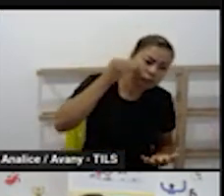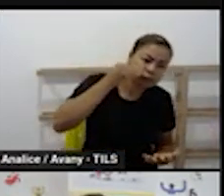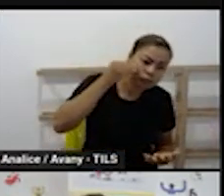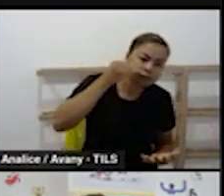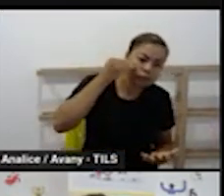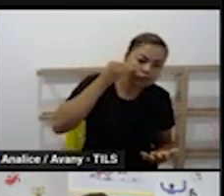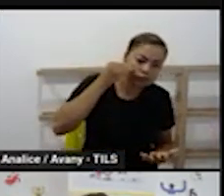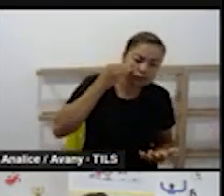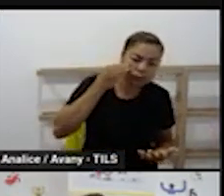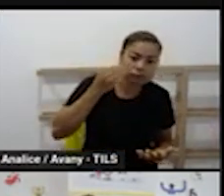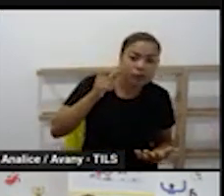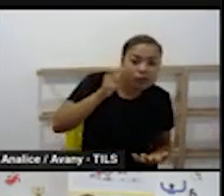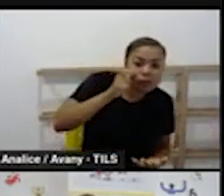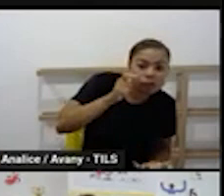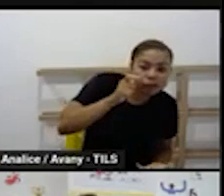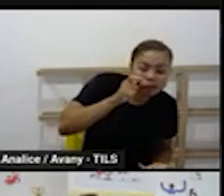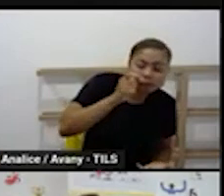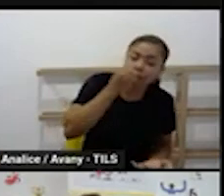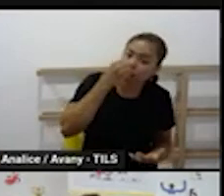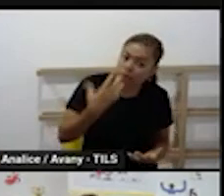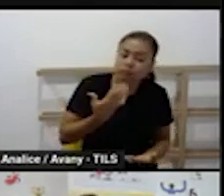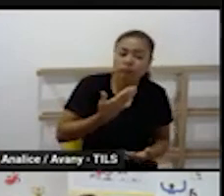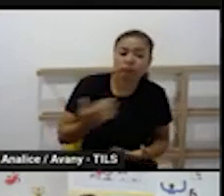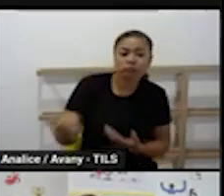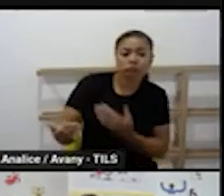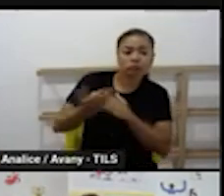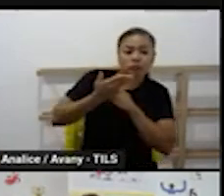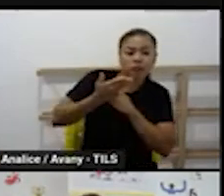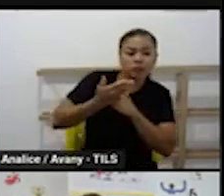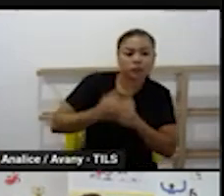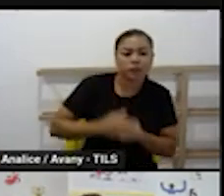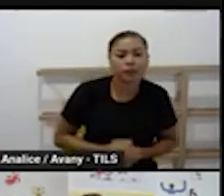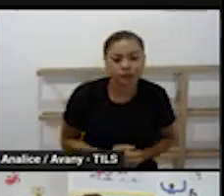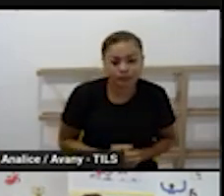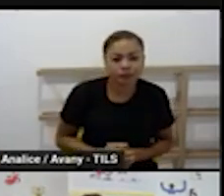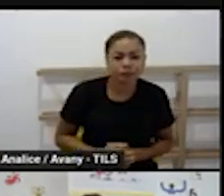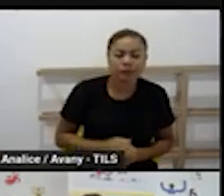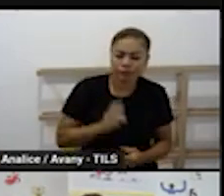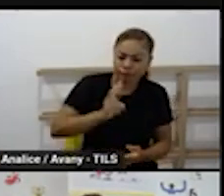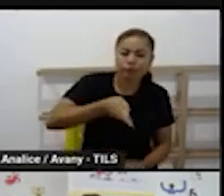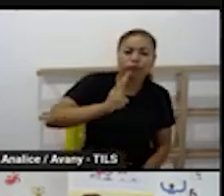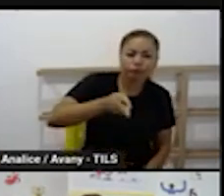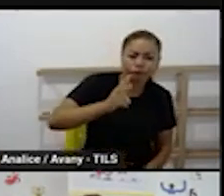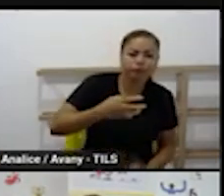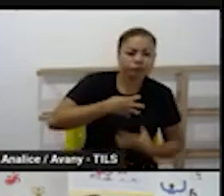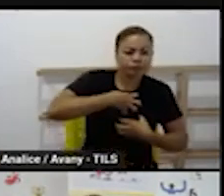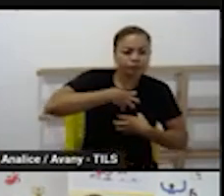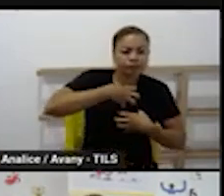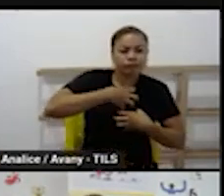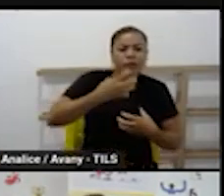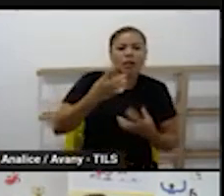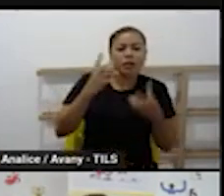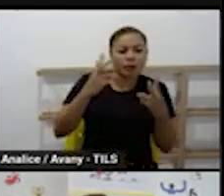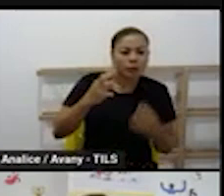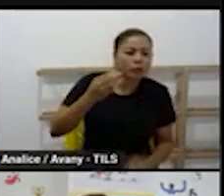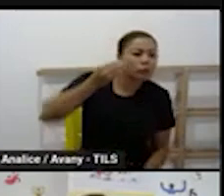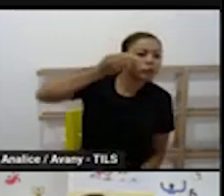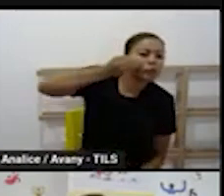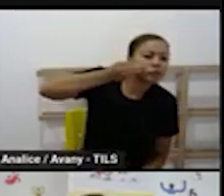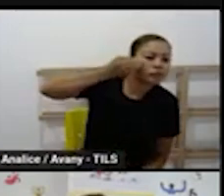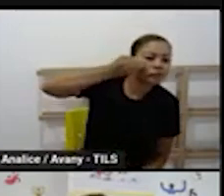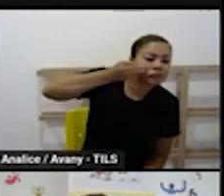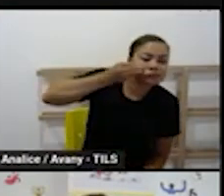gente. Campo de experiência é algo que é vivido, é vivenciado, é algo que é tocado. A criança